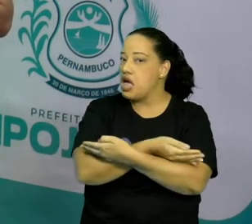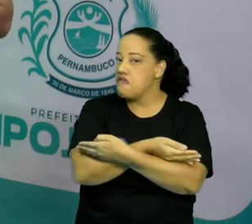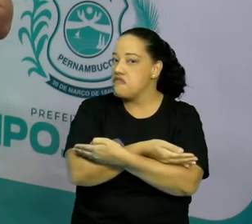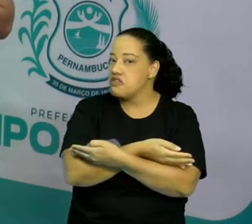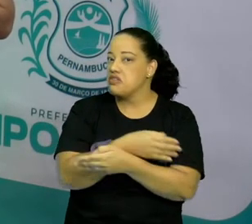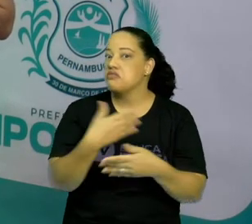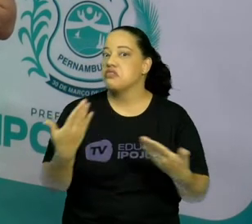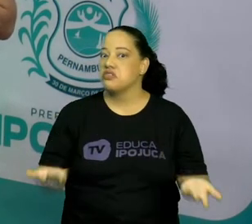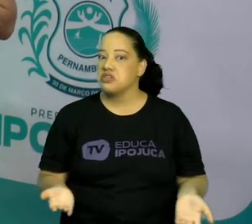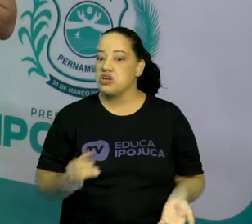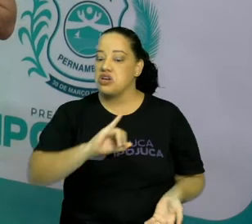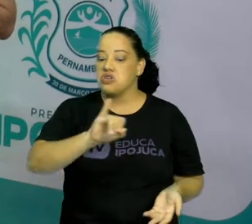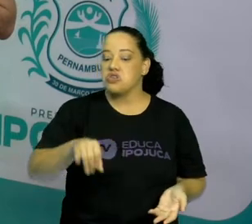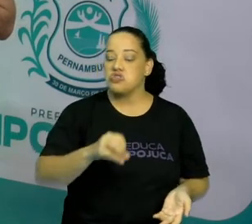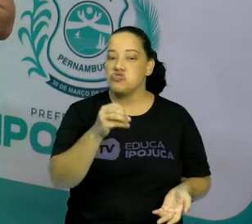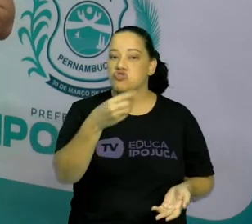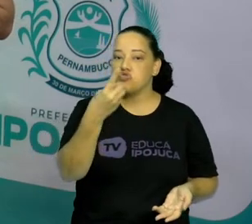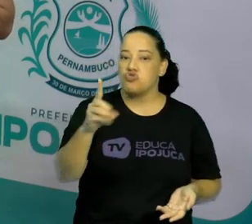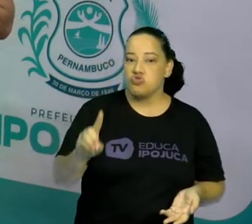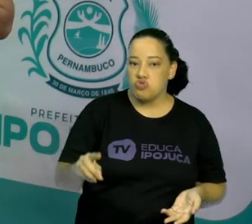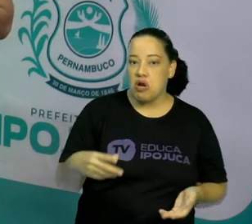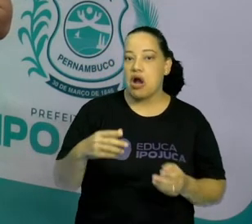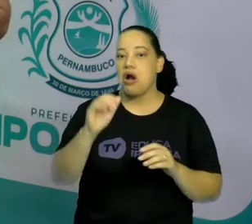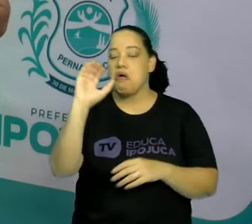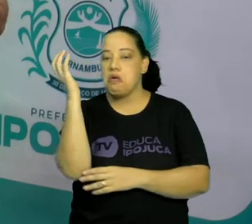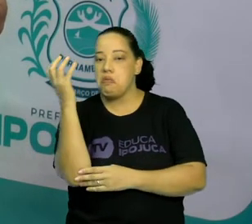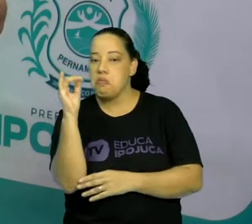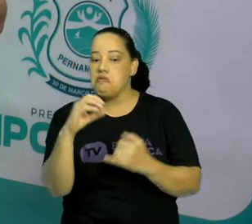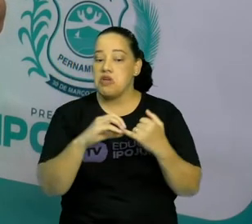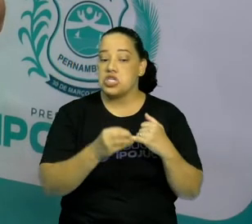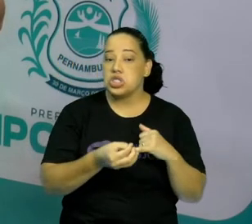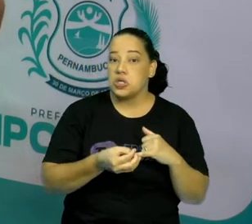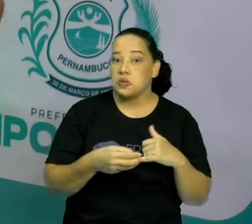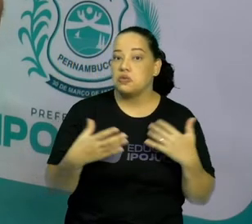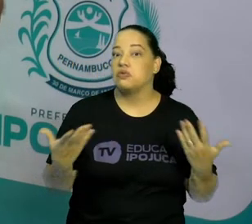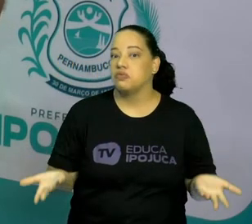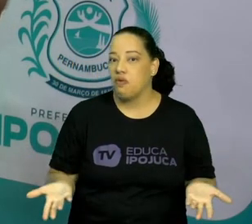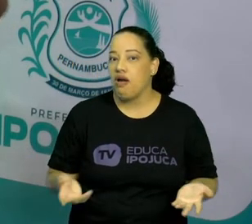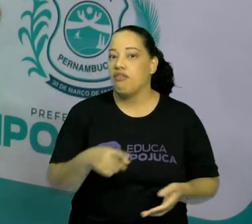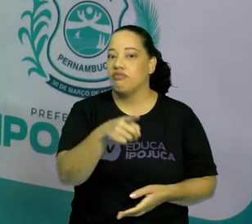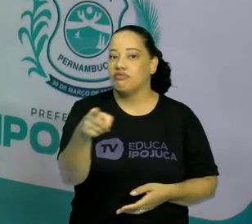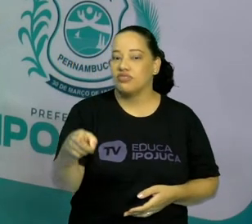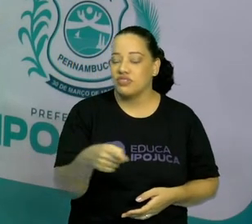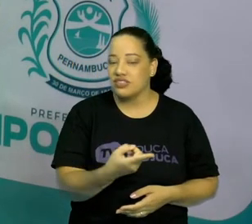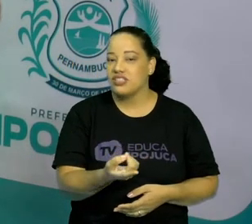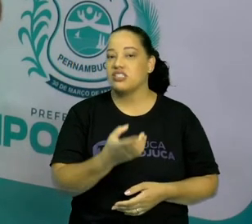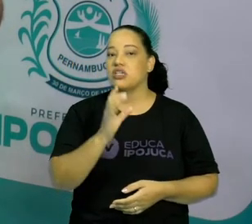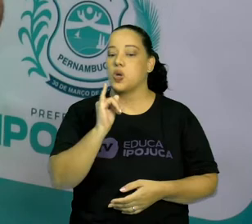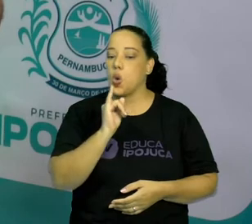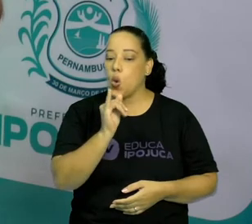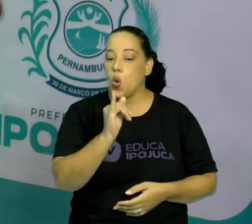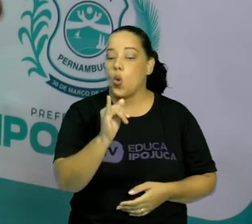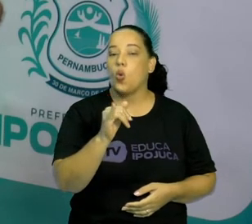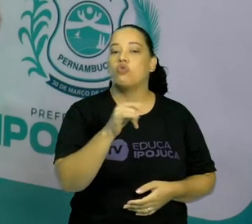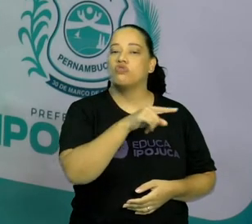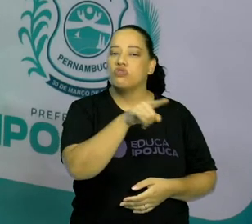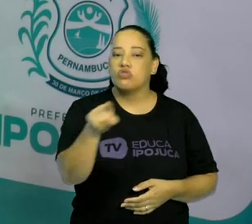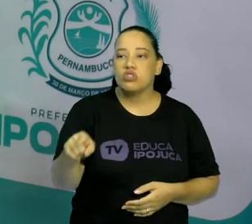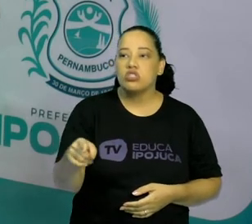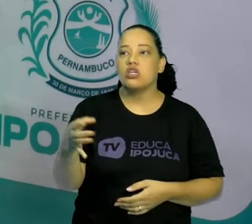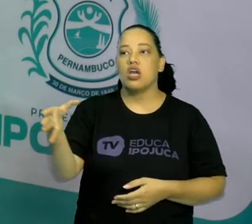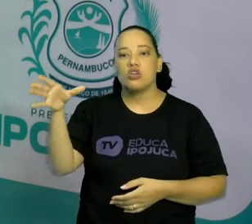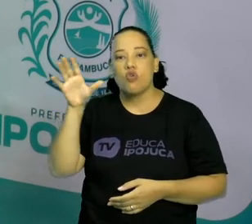João e o Pé de Feijão. E aí, qual desses contos e muitos outros vocês já